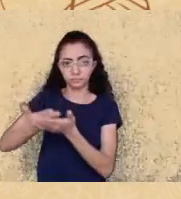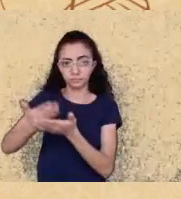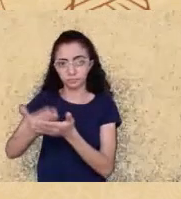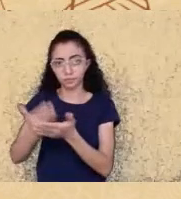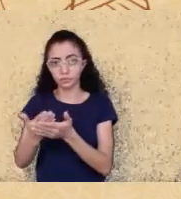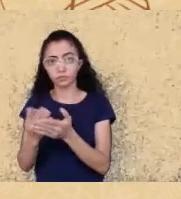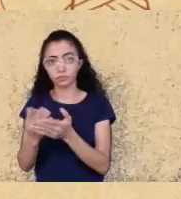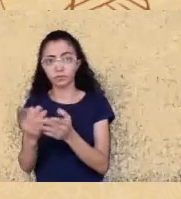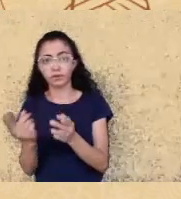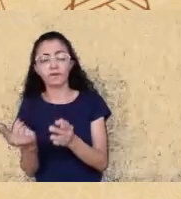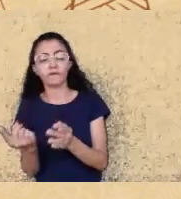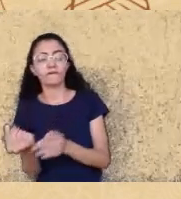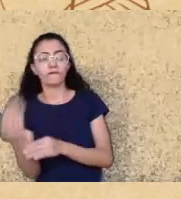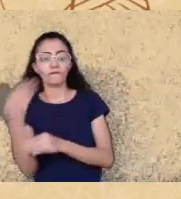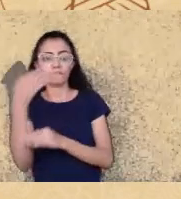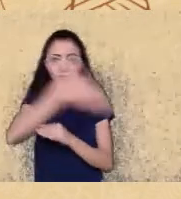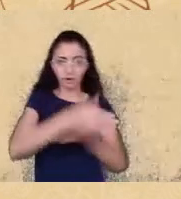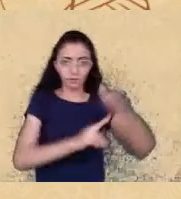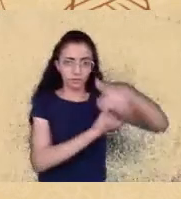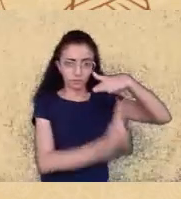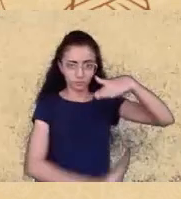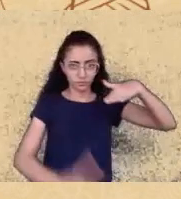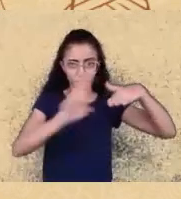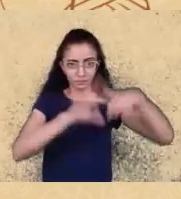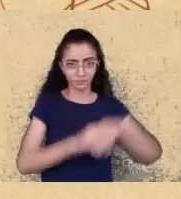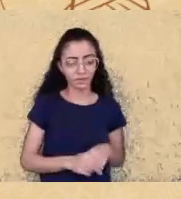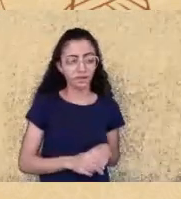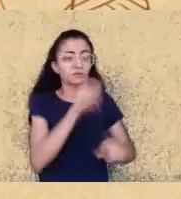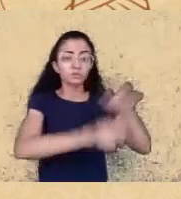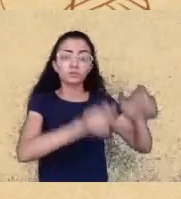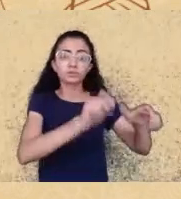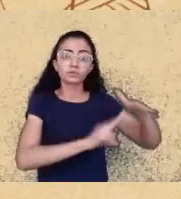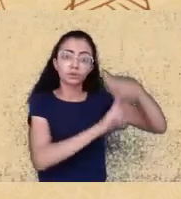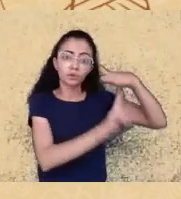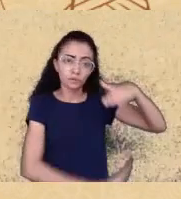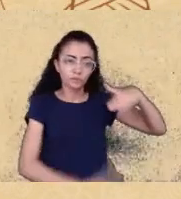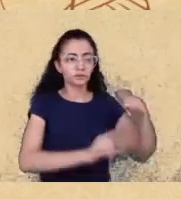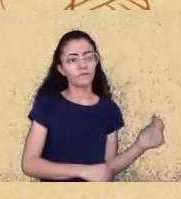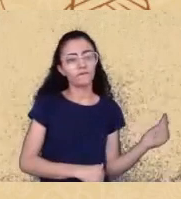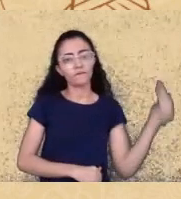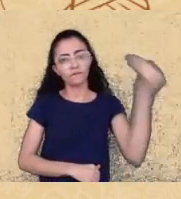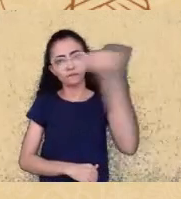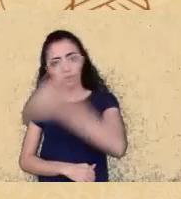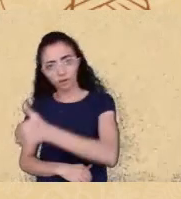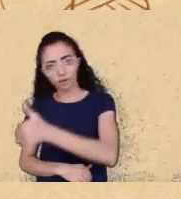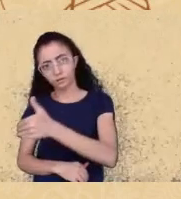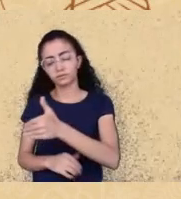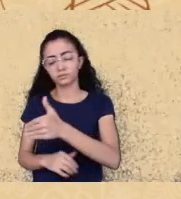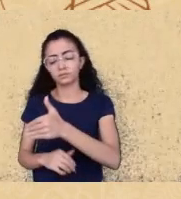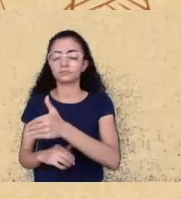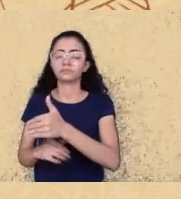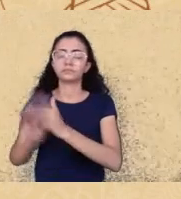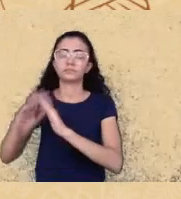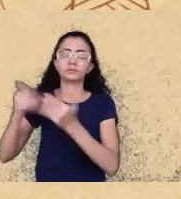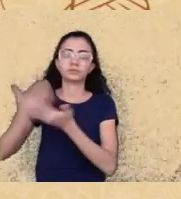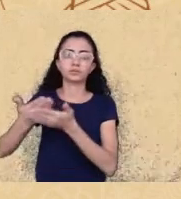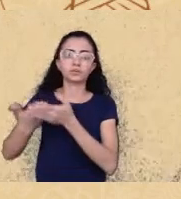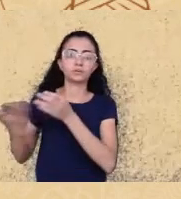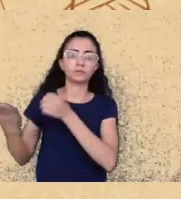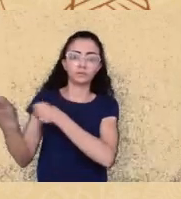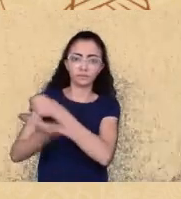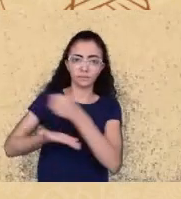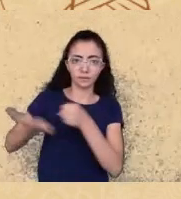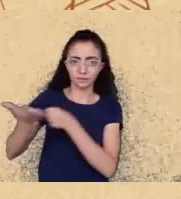essa é a lógica significa dizer que quem tem vantagem educacional neste país